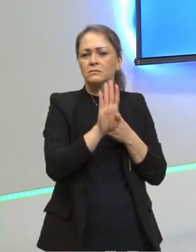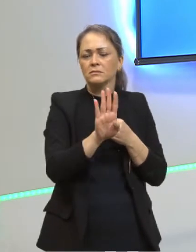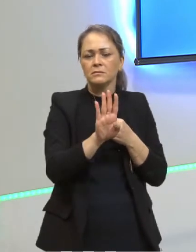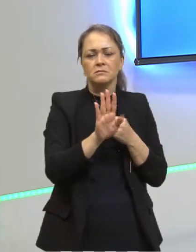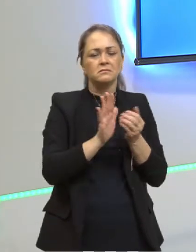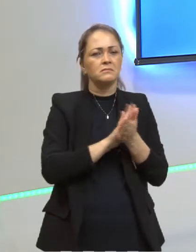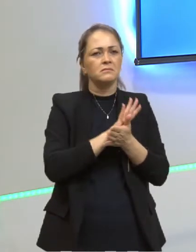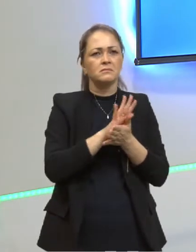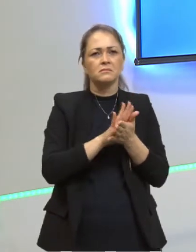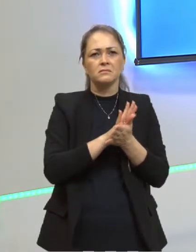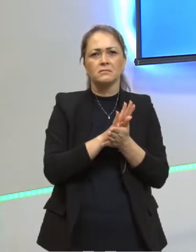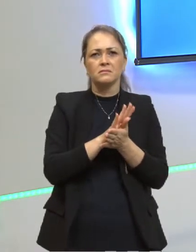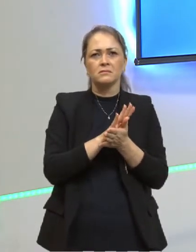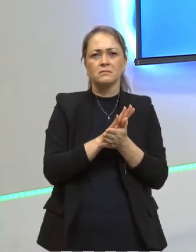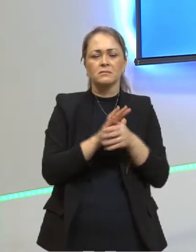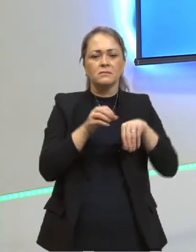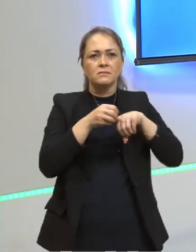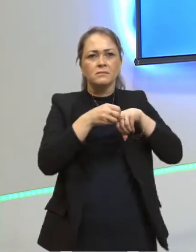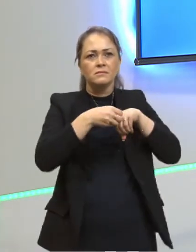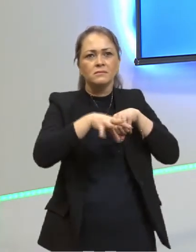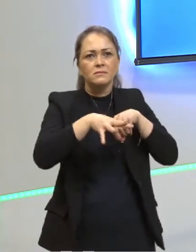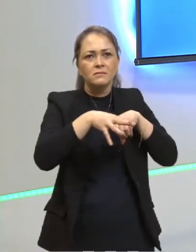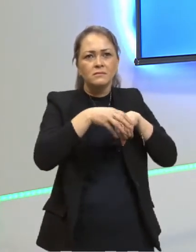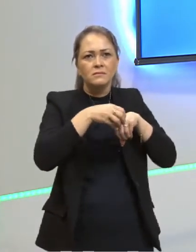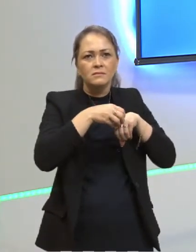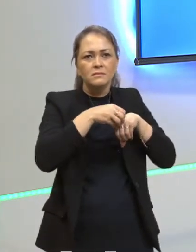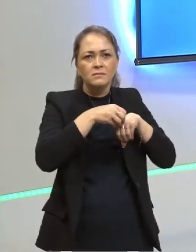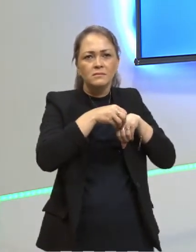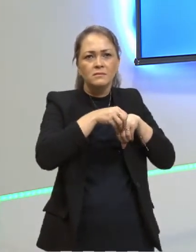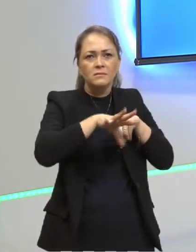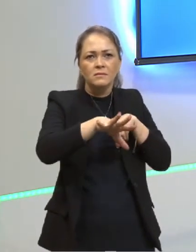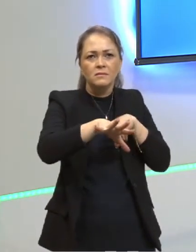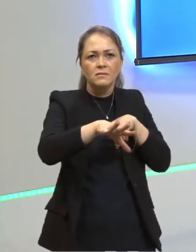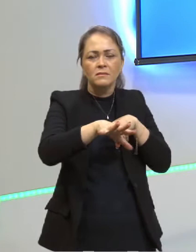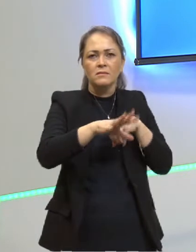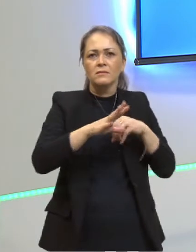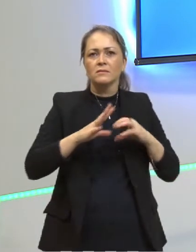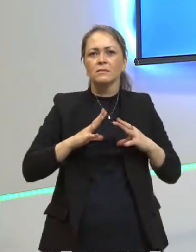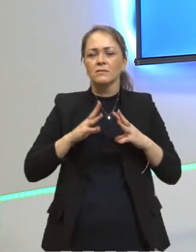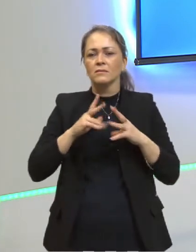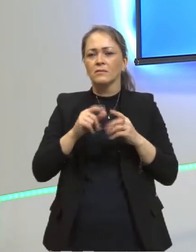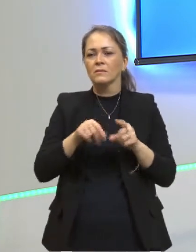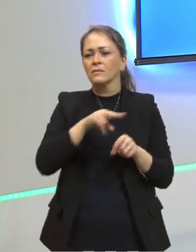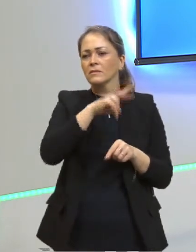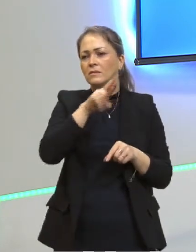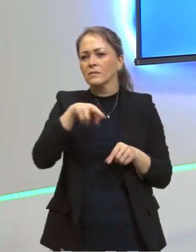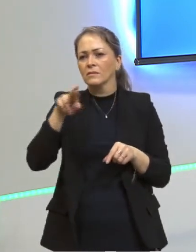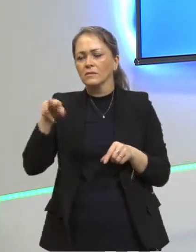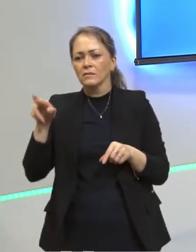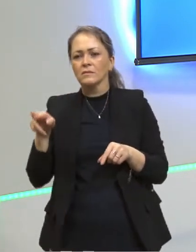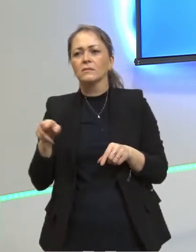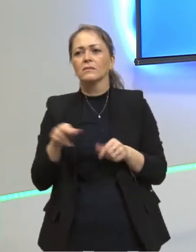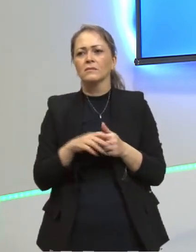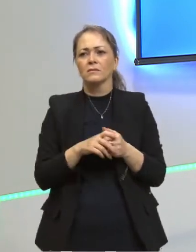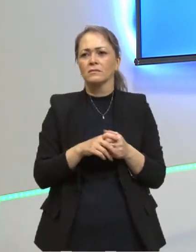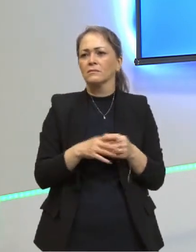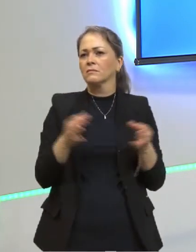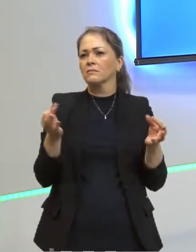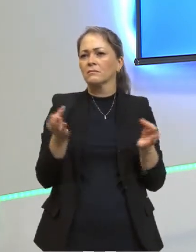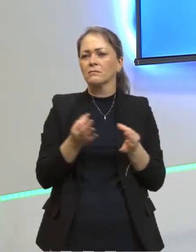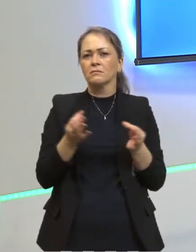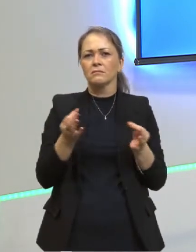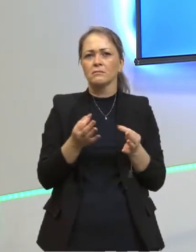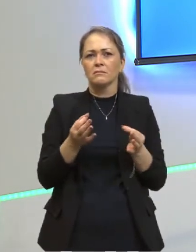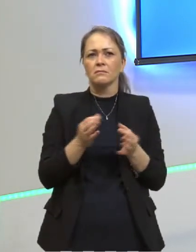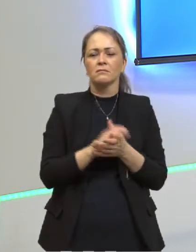também emite perfeitamente toda a capacidade, toda a onda eletromagnética que tem dentro dele, ele emite perfeitamente. Então, ele